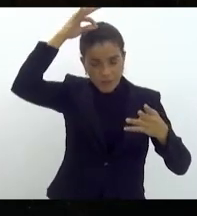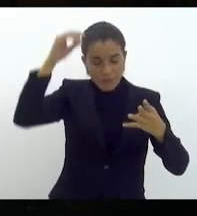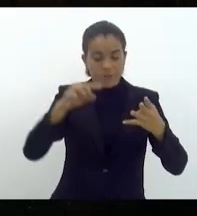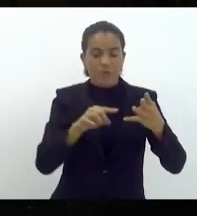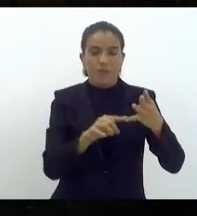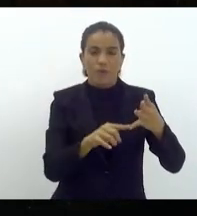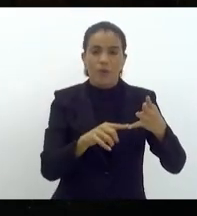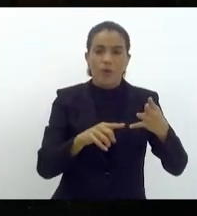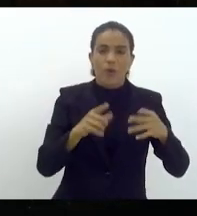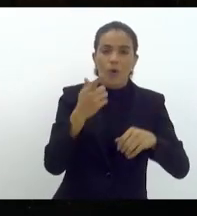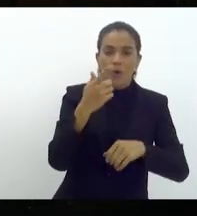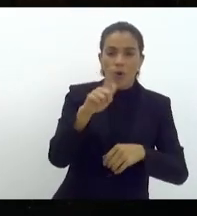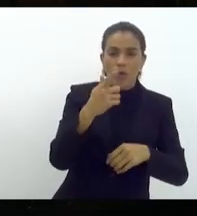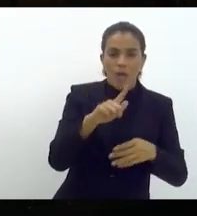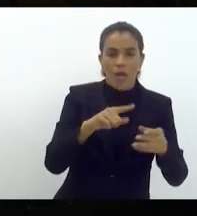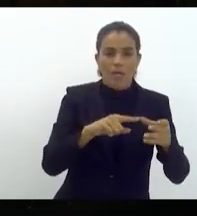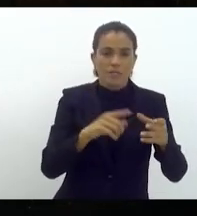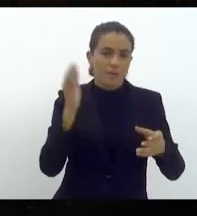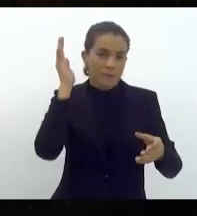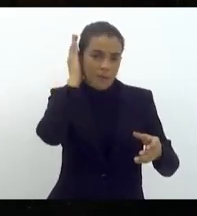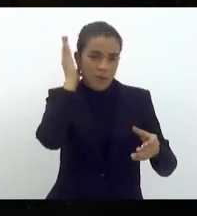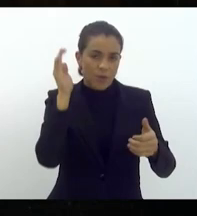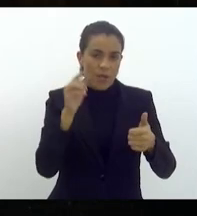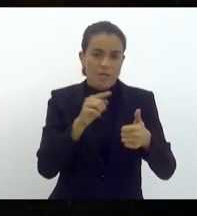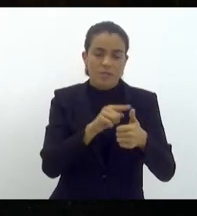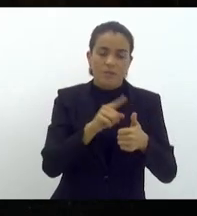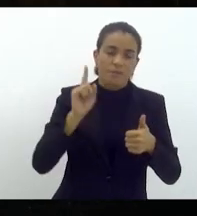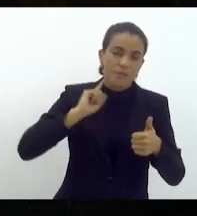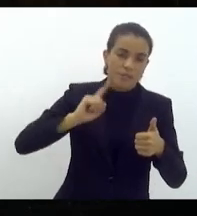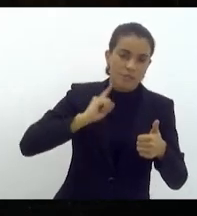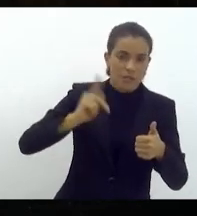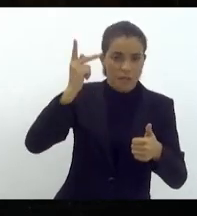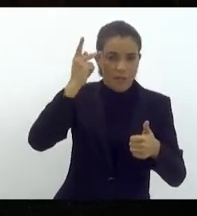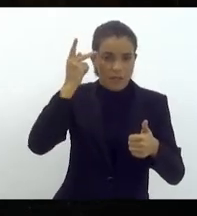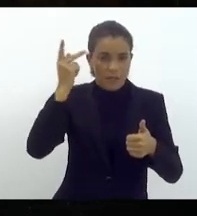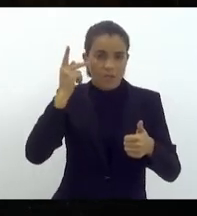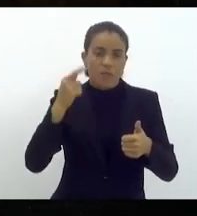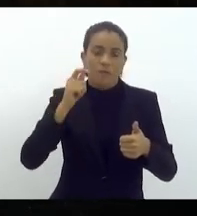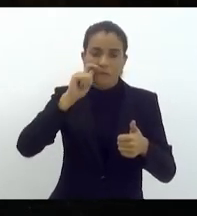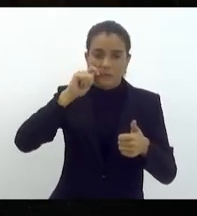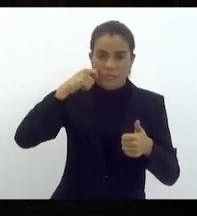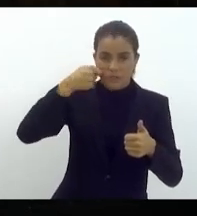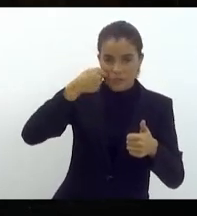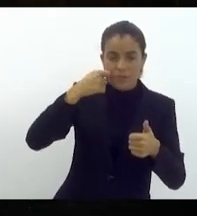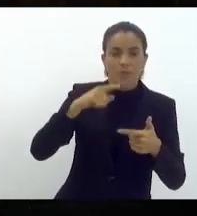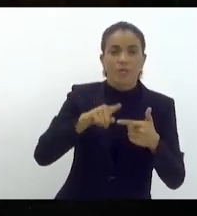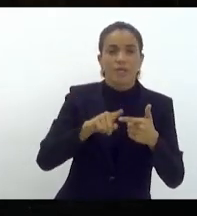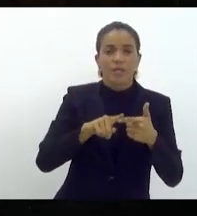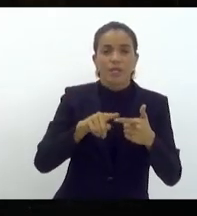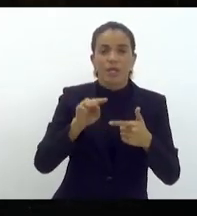Goiás, Mato Grosso do Sul, Minas Gerais, São Paulo, Sergipe e Tocantins.